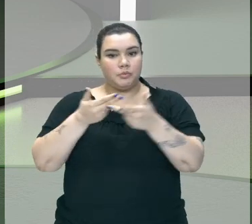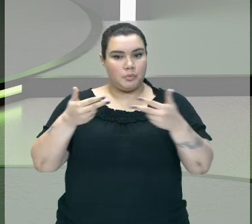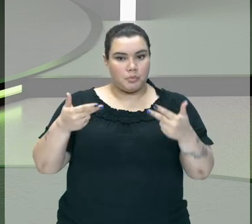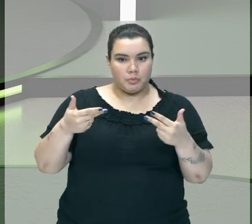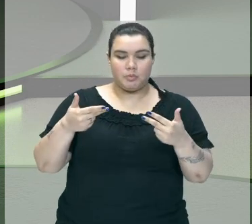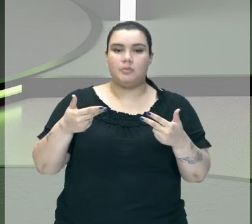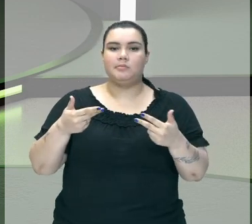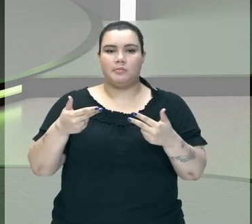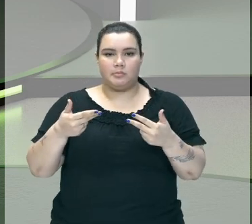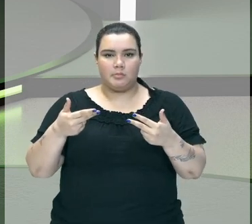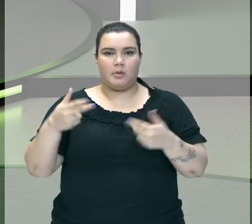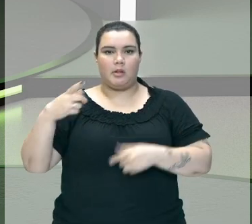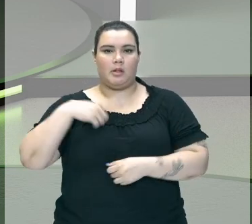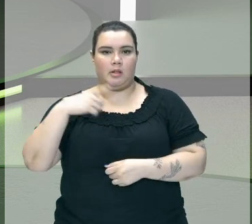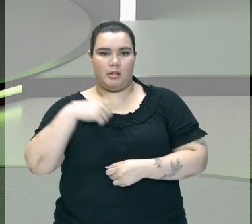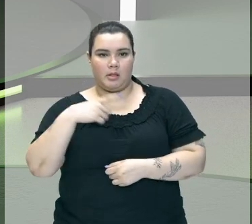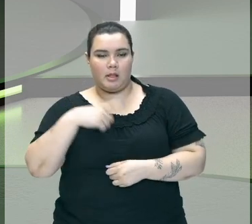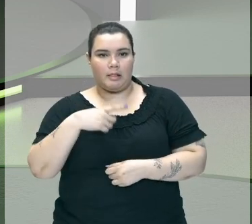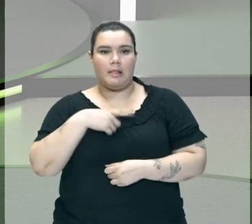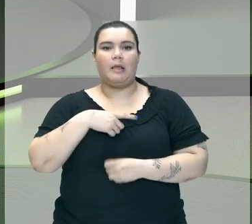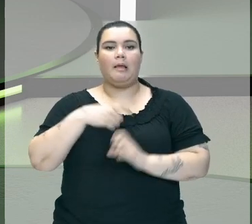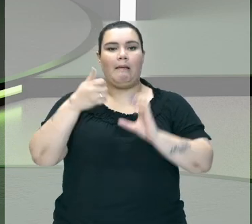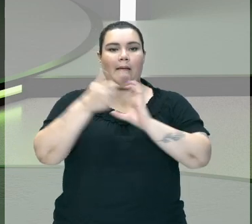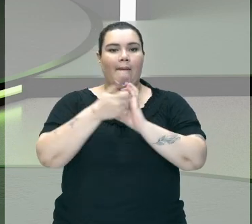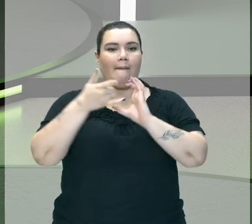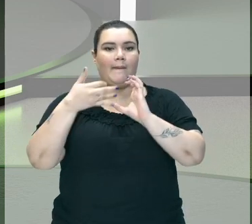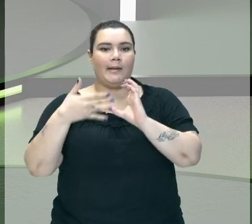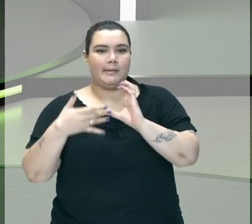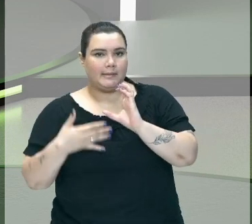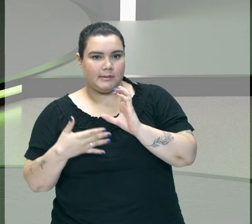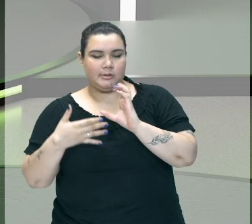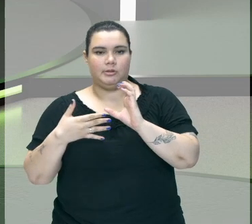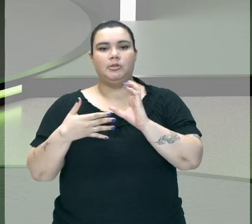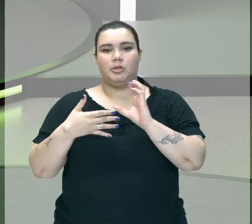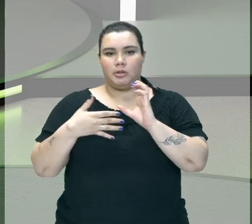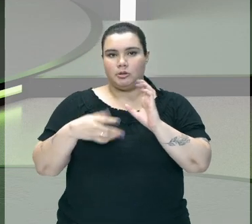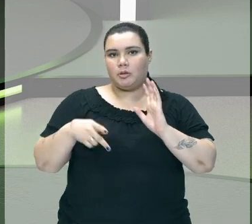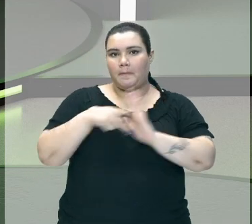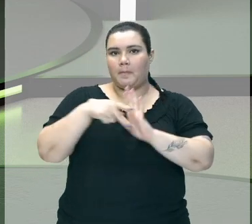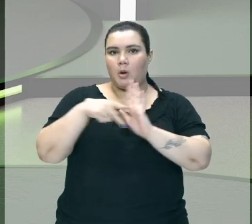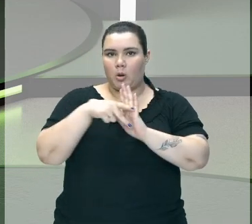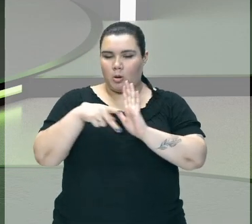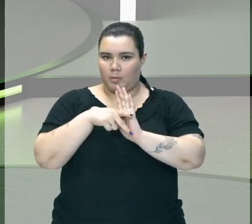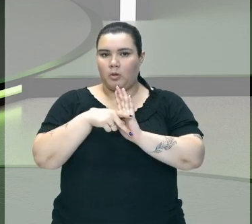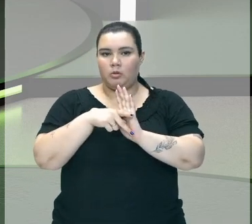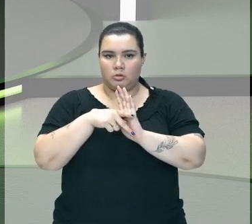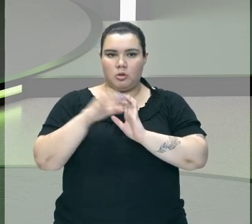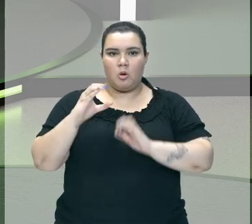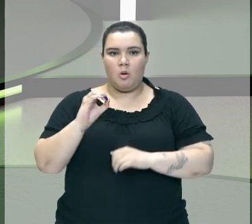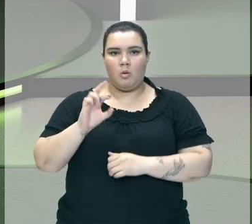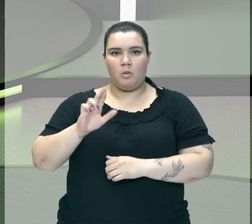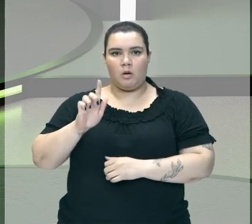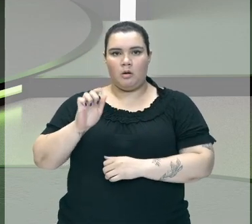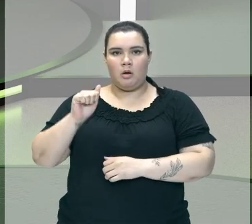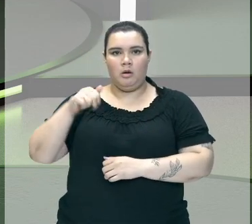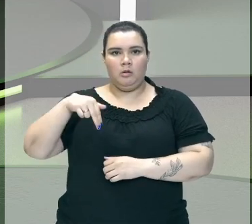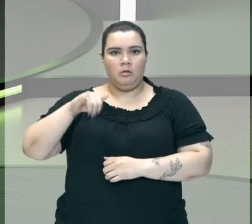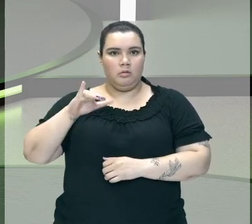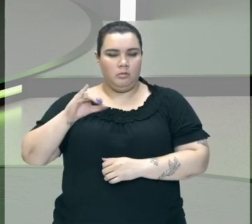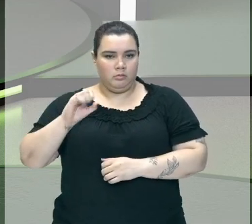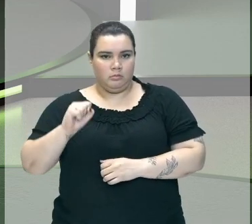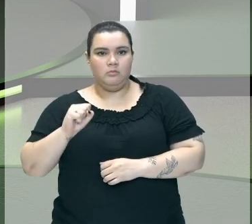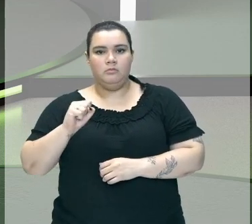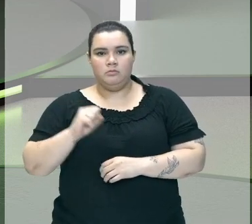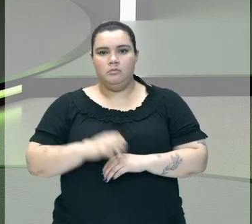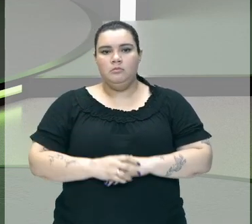quando a gente fala vida que tem compostos orgânicos naquele material Então à medida que vai passando o tempo Um fenômeno